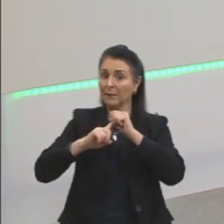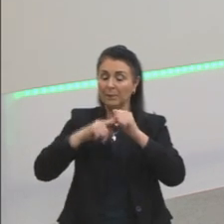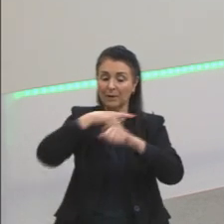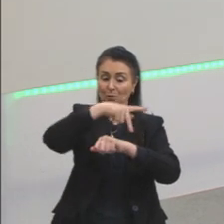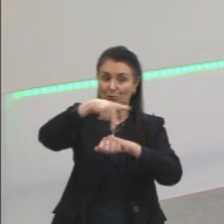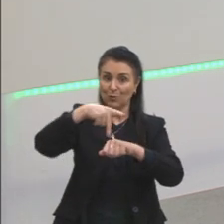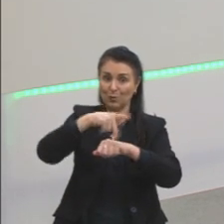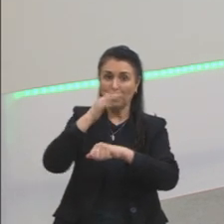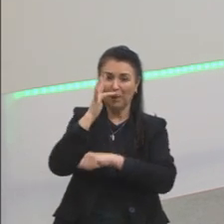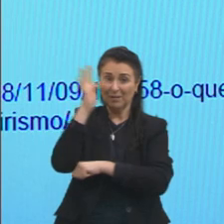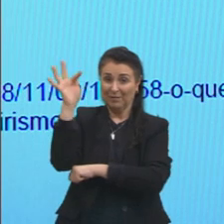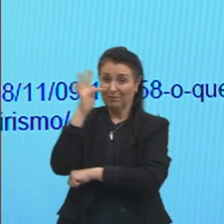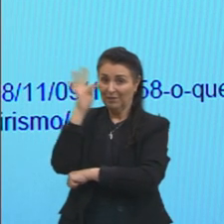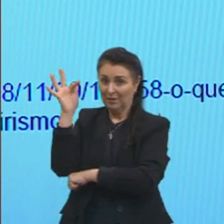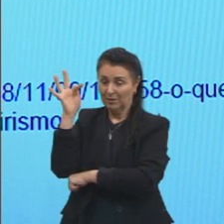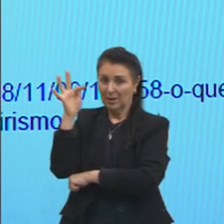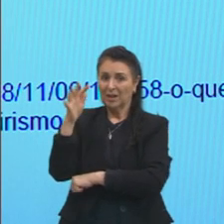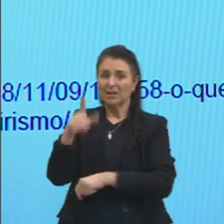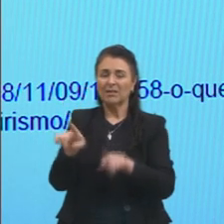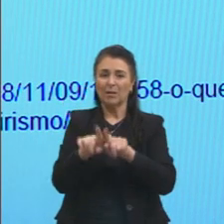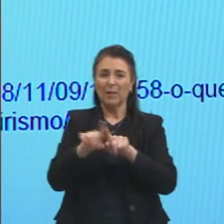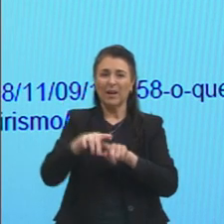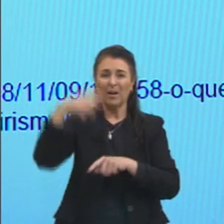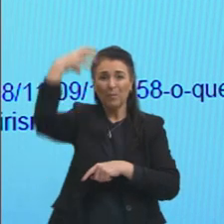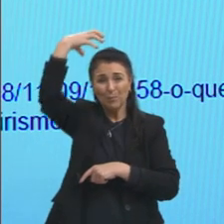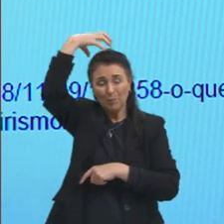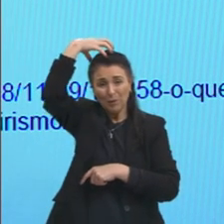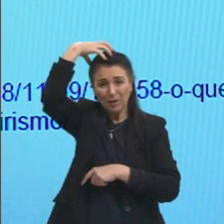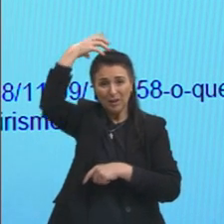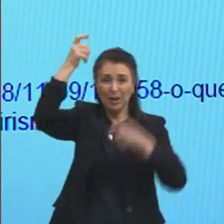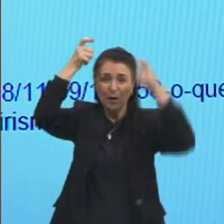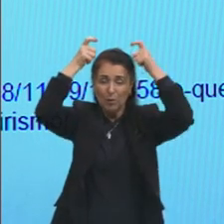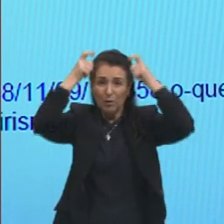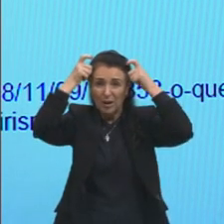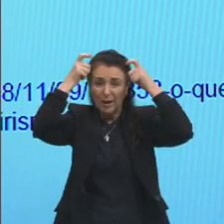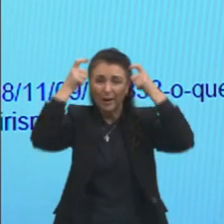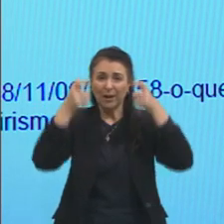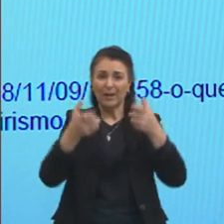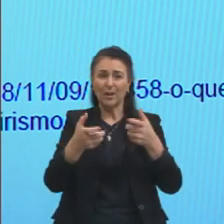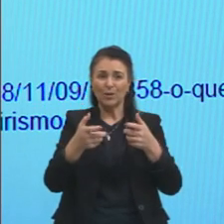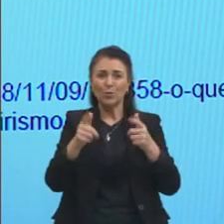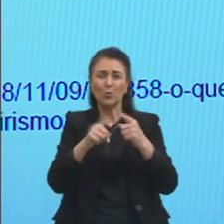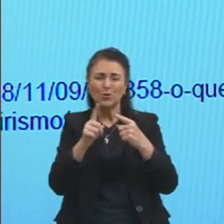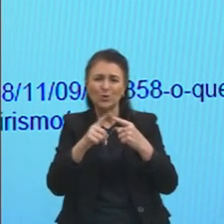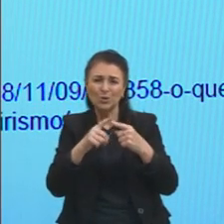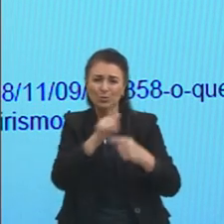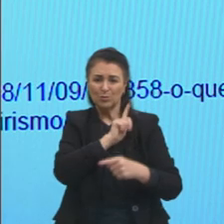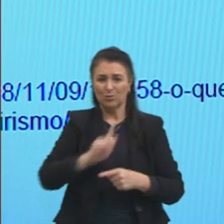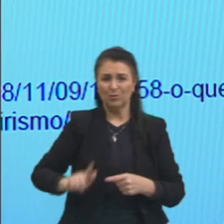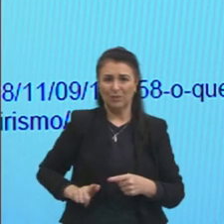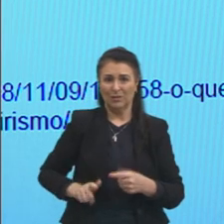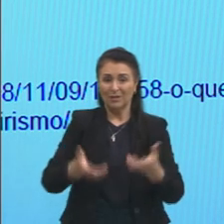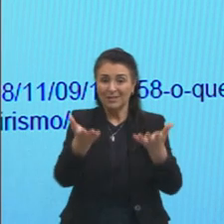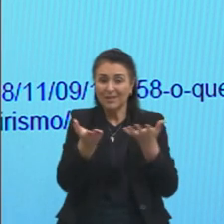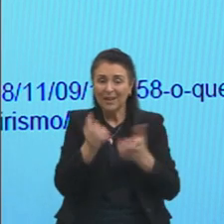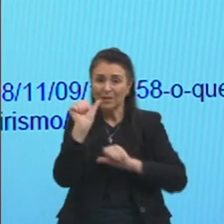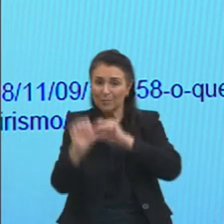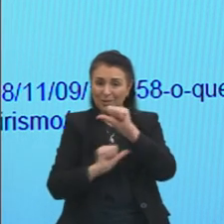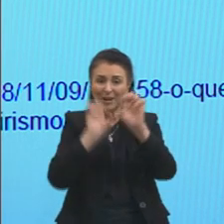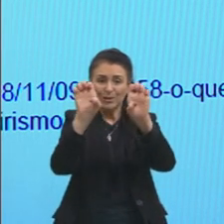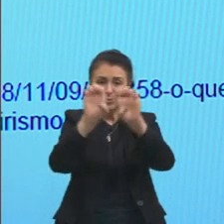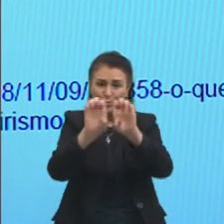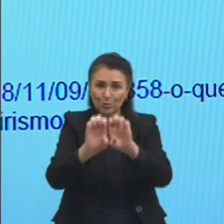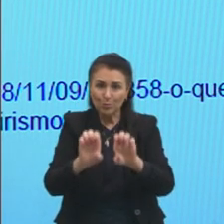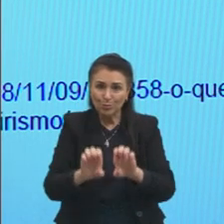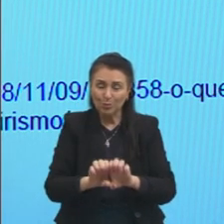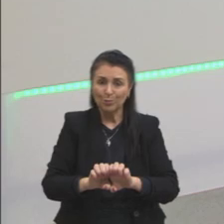querem uma nova forma de governo, querem mais liberdade e então os iluministas querem mudar a estrutura, que a estrutura